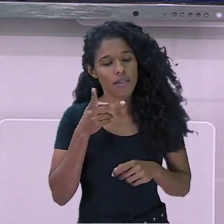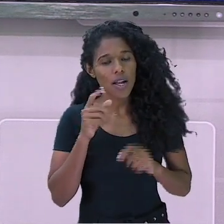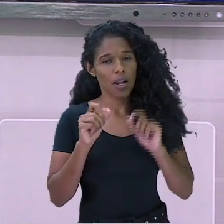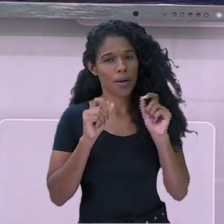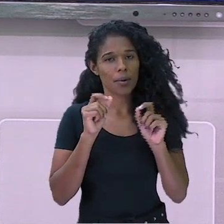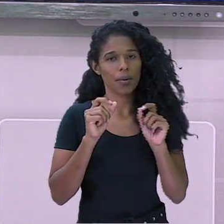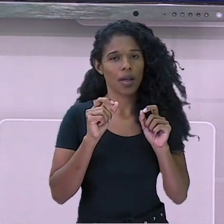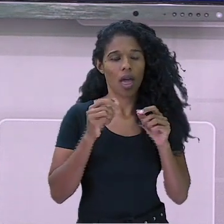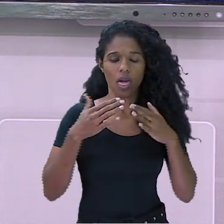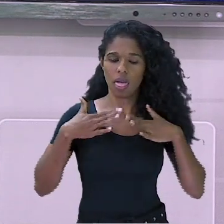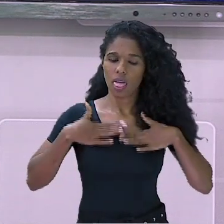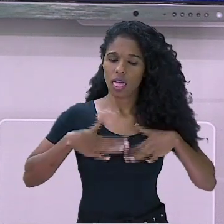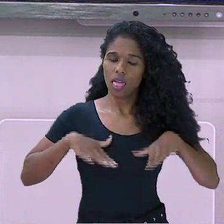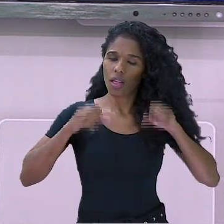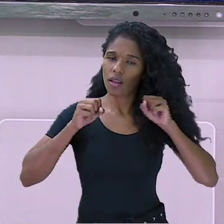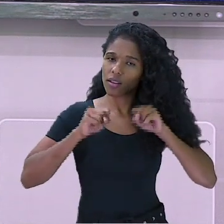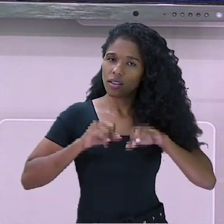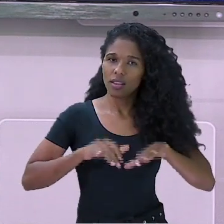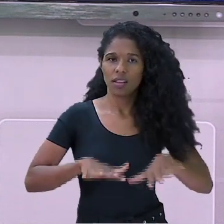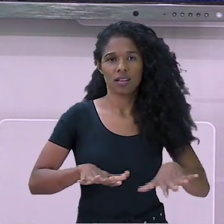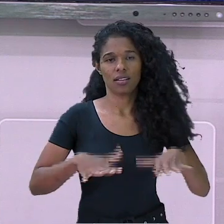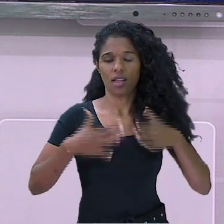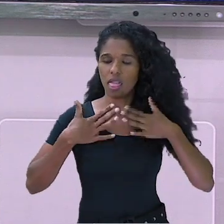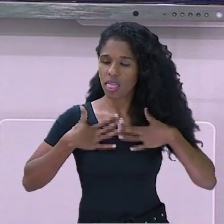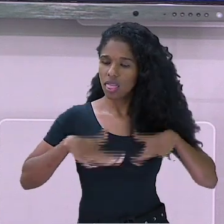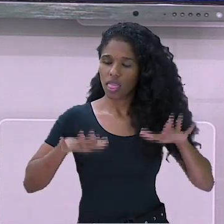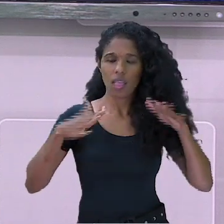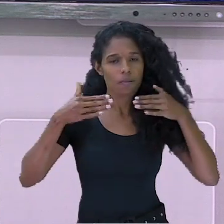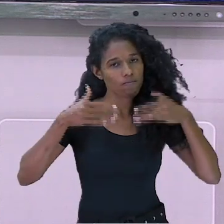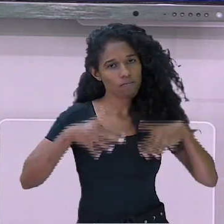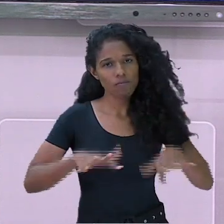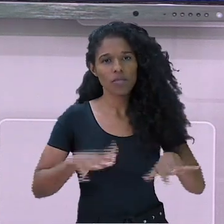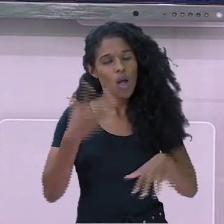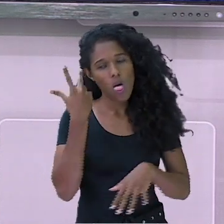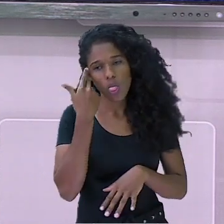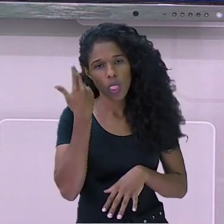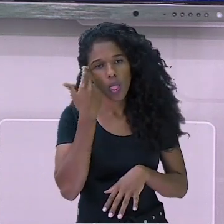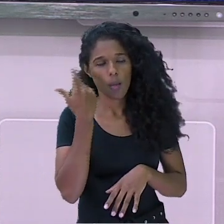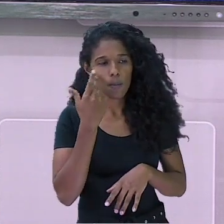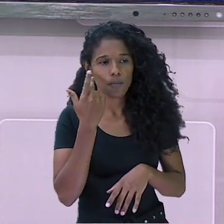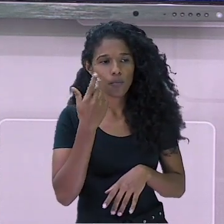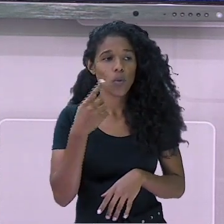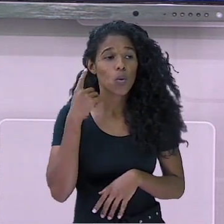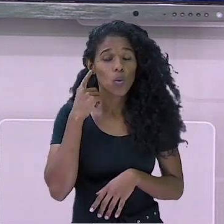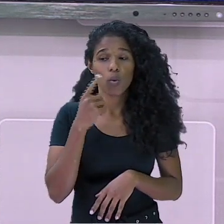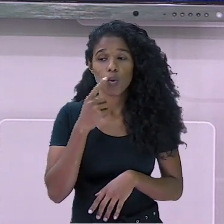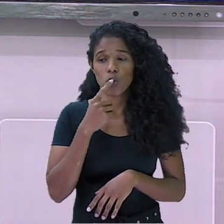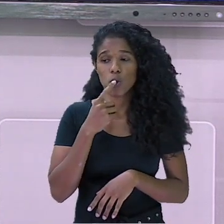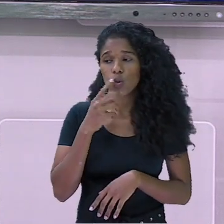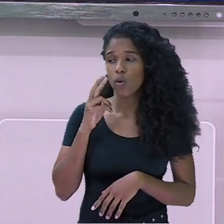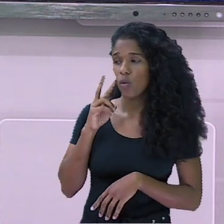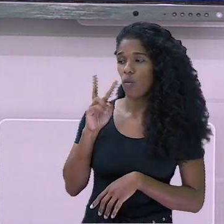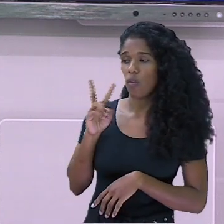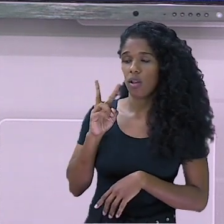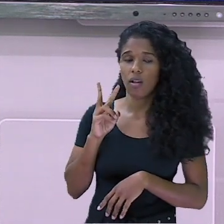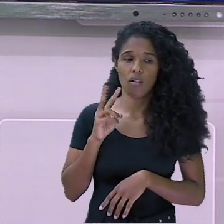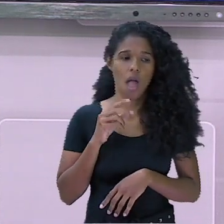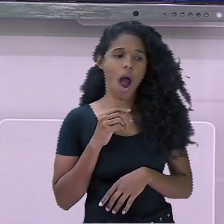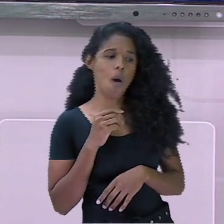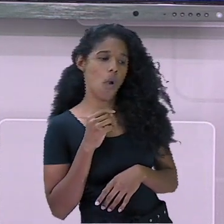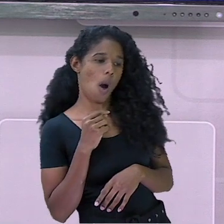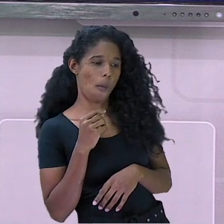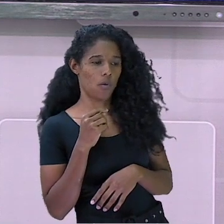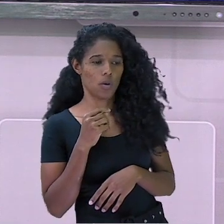o tempo todo, que certamente o surdo ou a pessoa com deficiência auditiva terá que se segurar para não rir, vai provocar